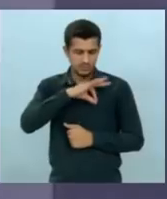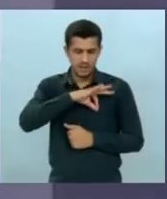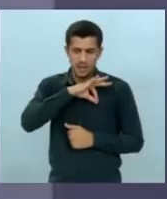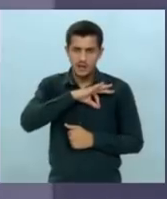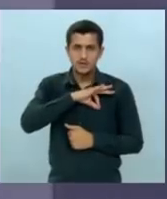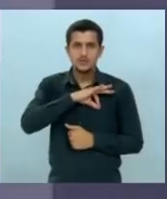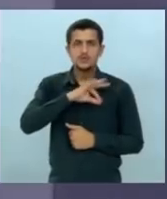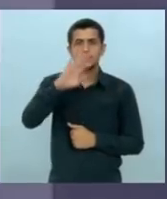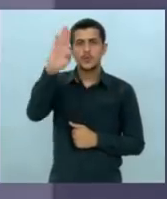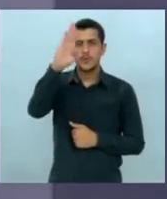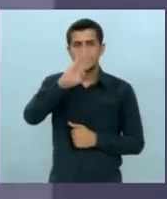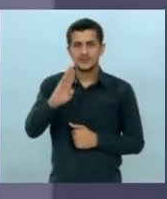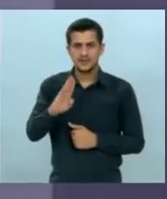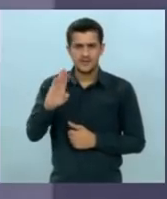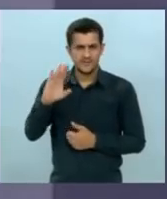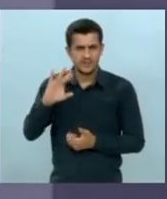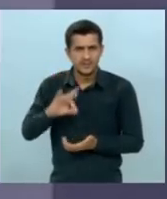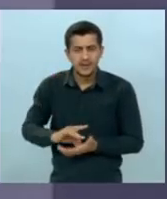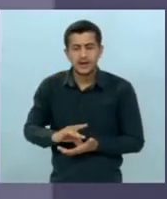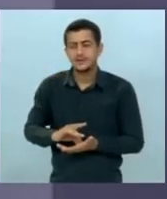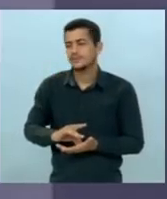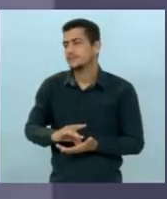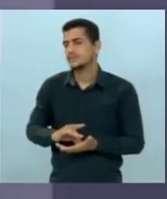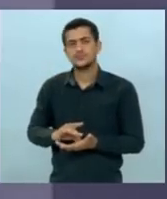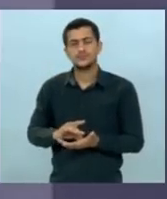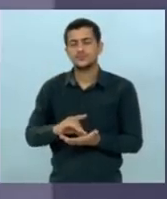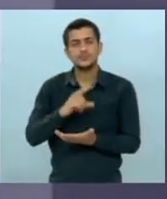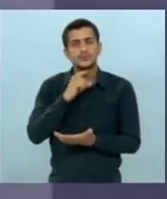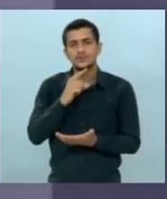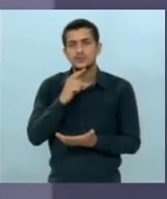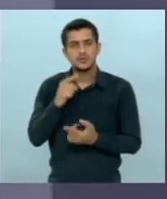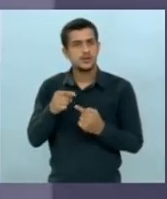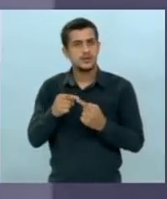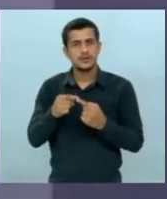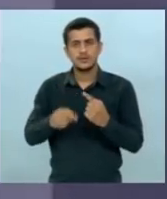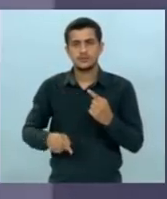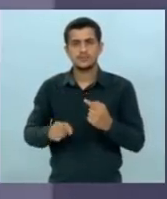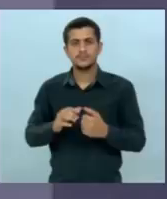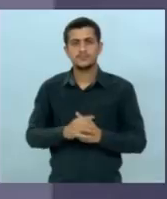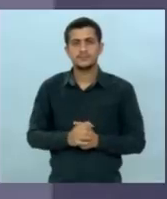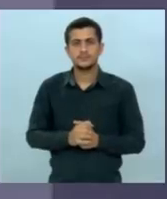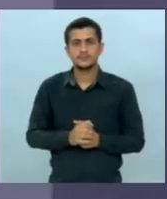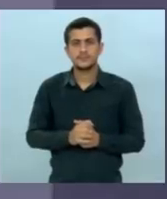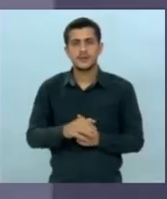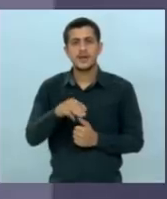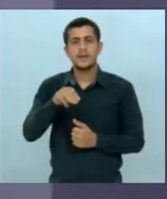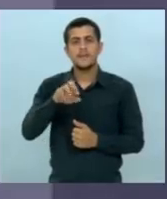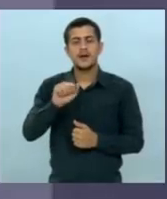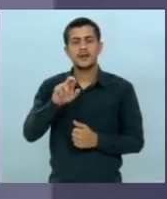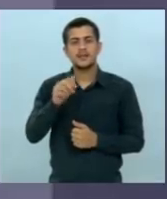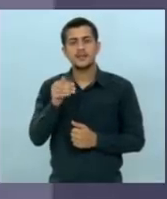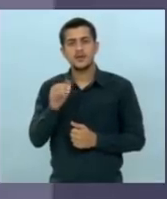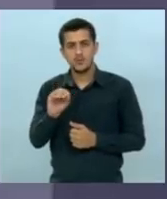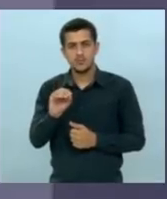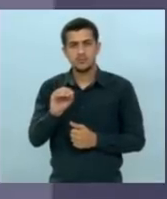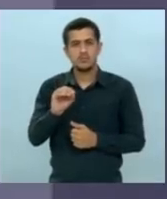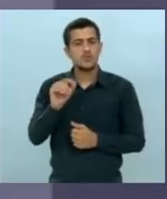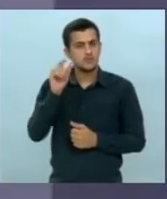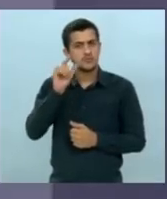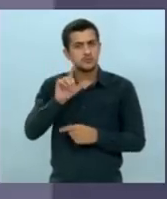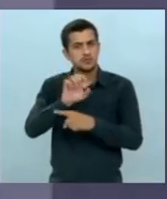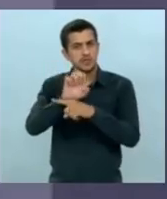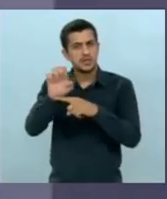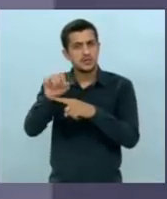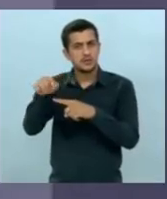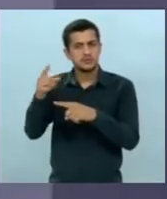isso não é verdade isso não é realidade o estado do Maranhão é que paga o melhor salário do Brasil e na